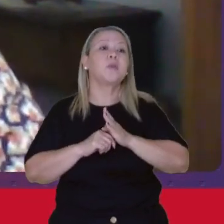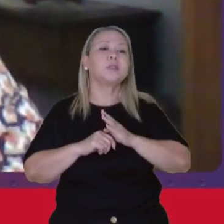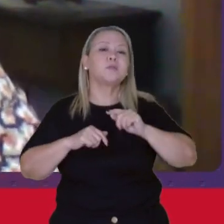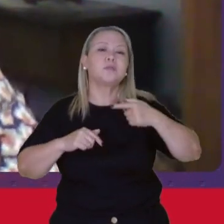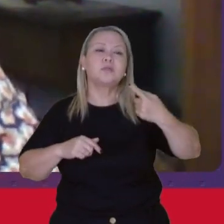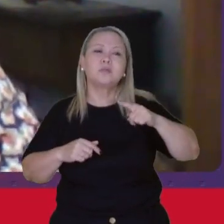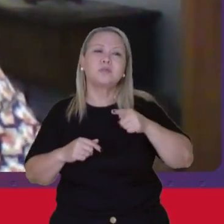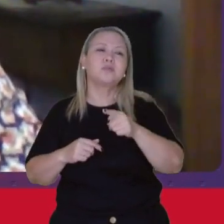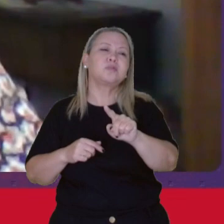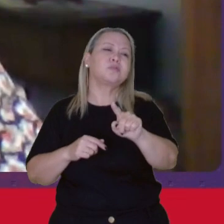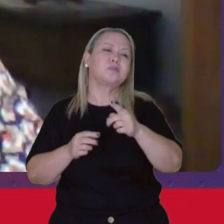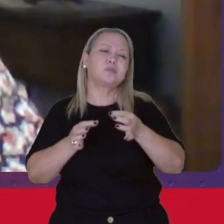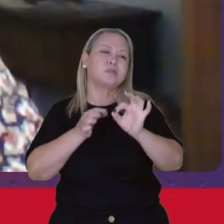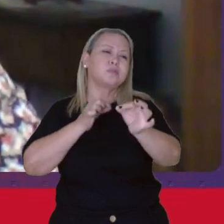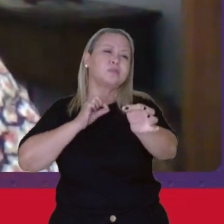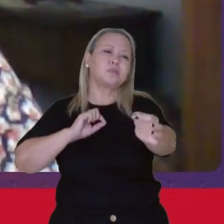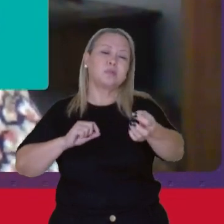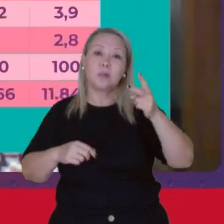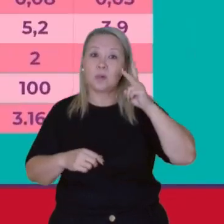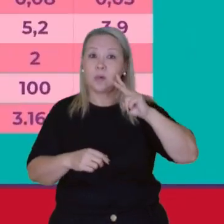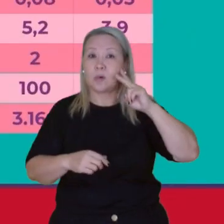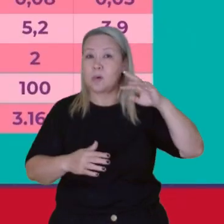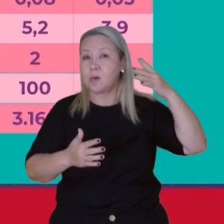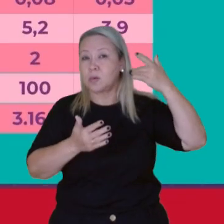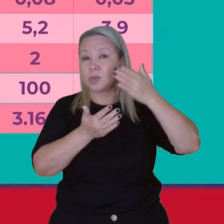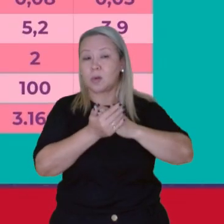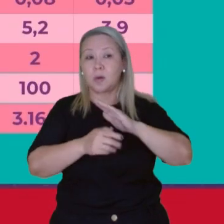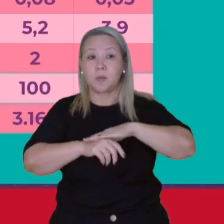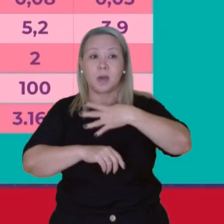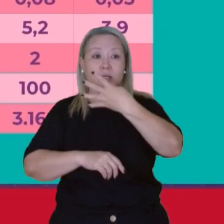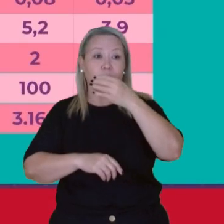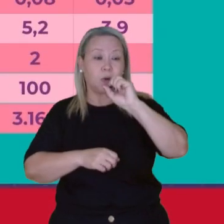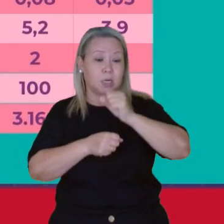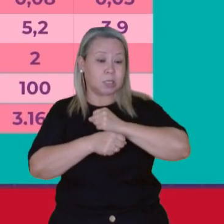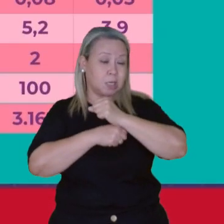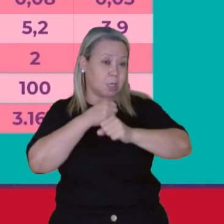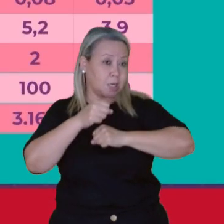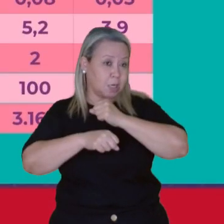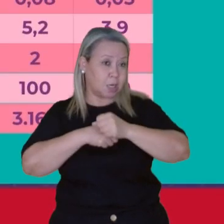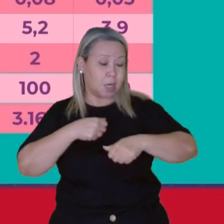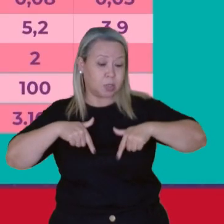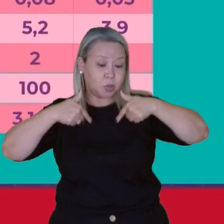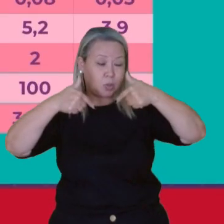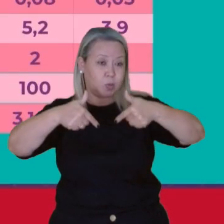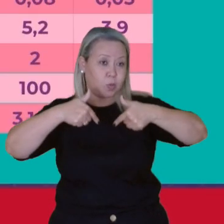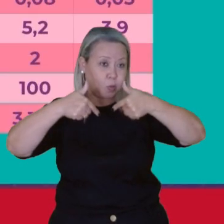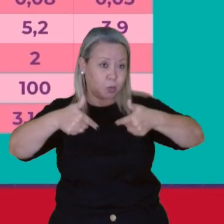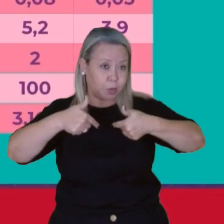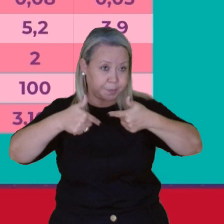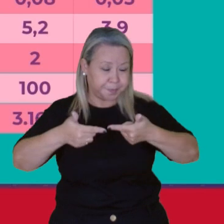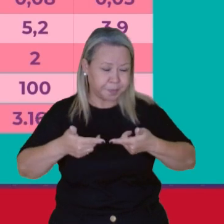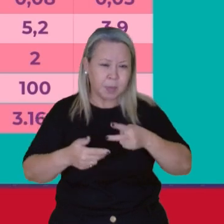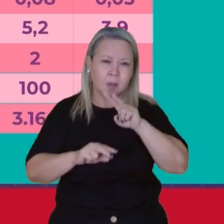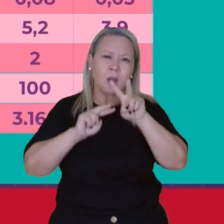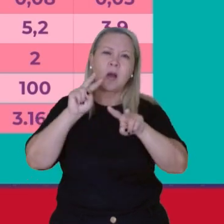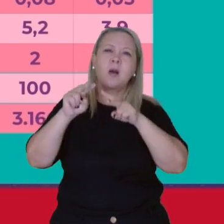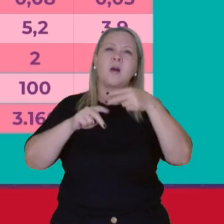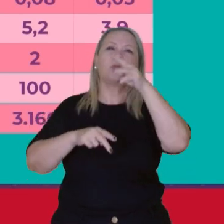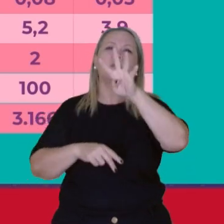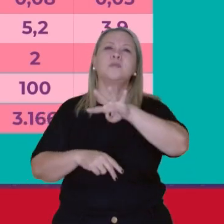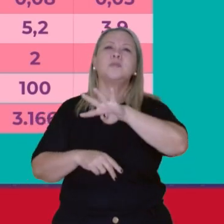longa história Com mais de 40 anos de luta Quando nós olhamos os dados